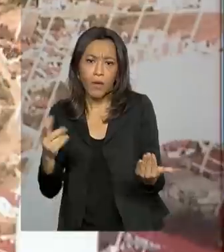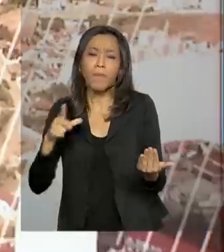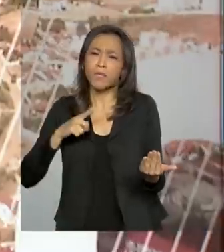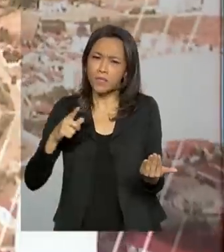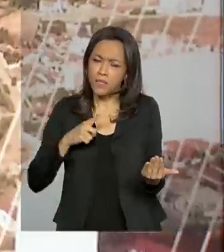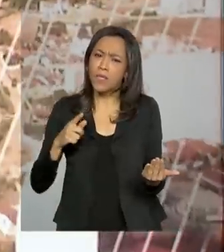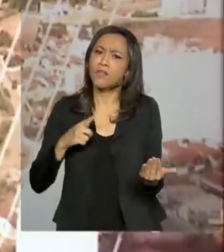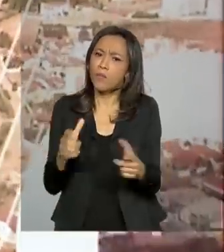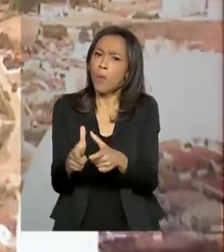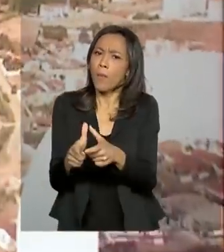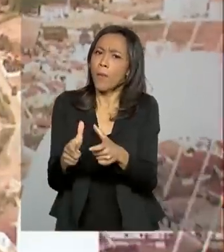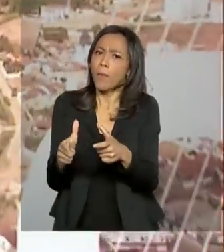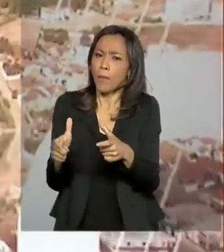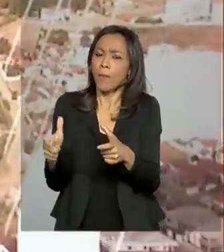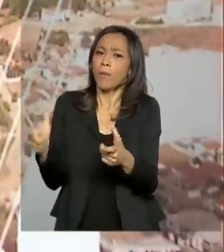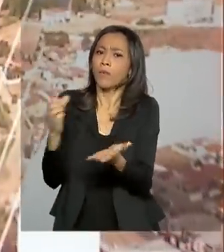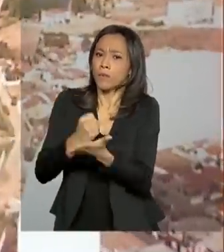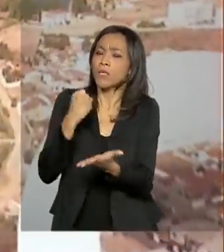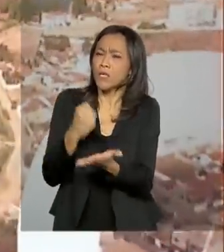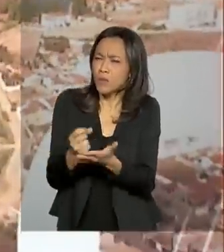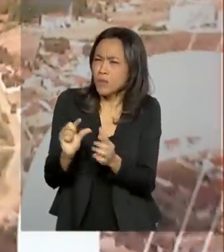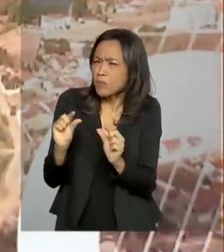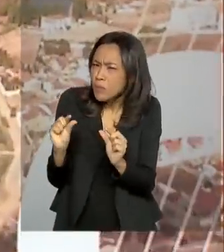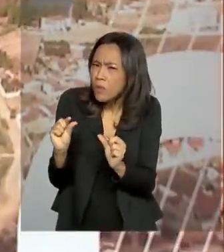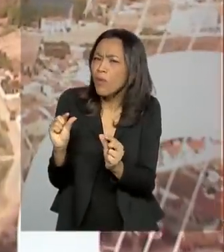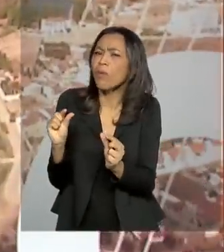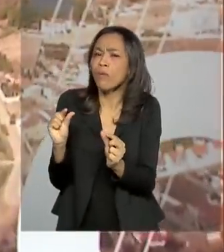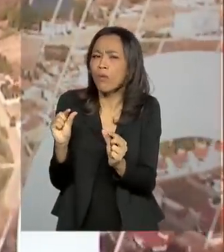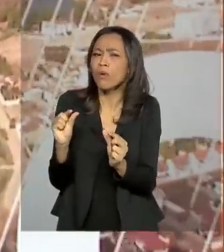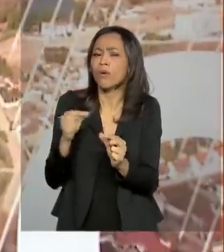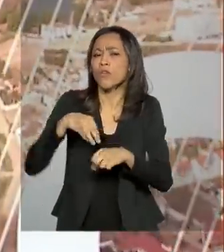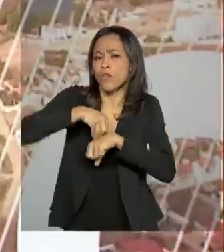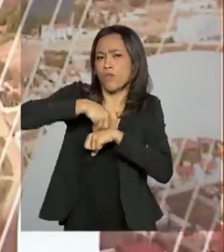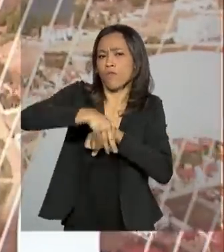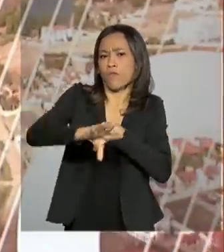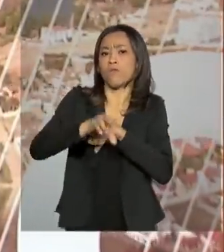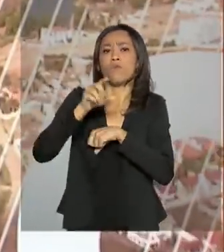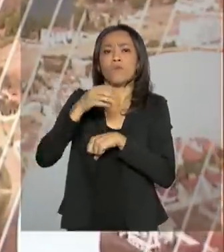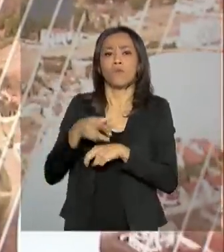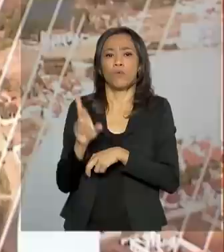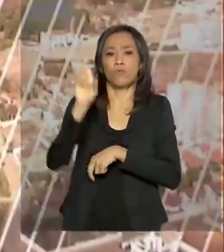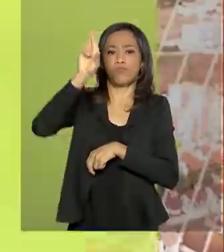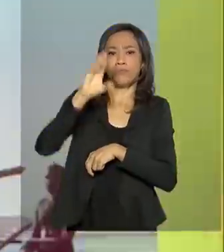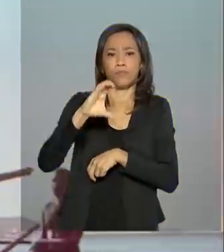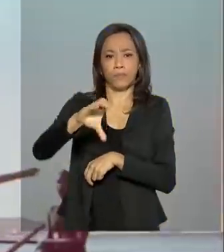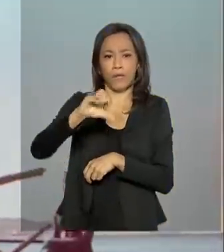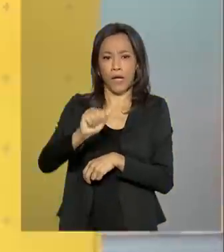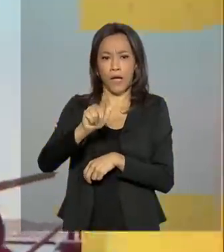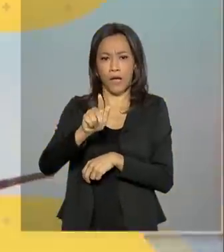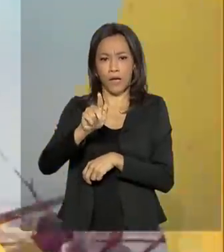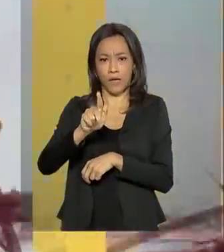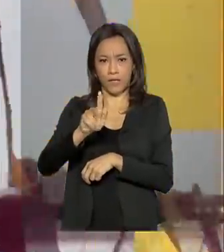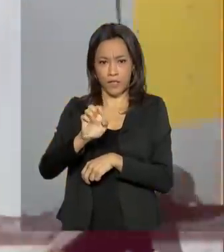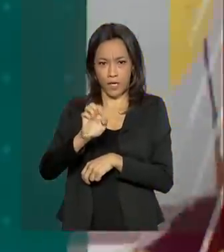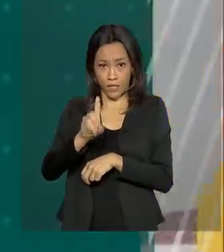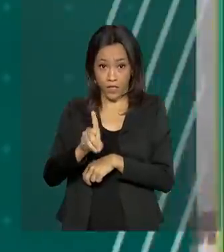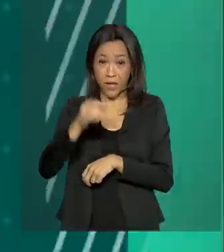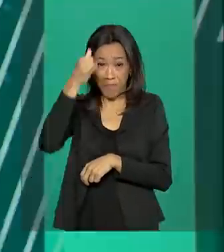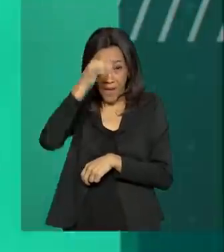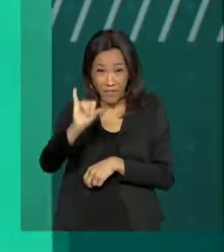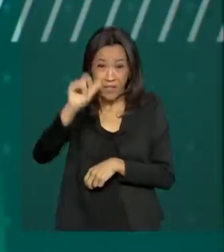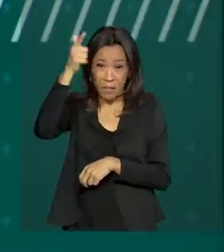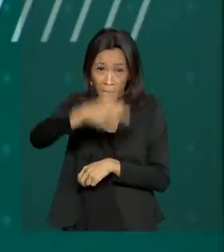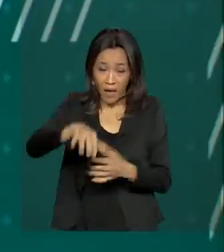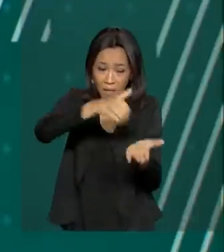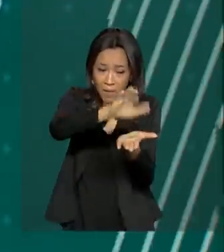leve reação no número de contratações, segundo os dados do Caged. E para continuar evitando novas demissões, o Ministério da